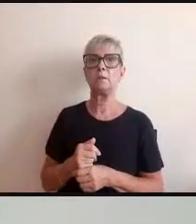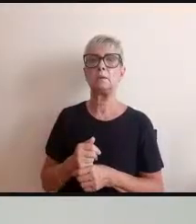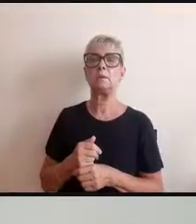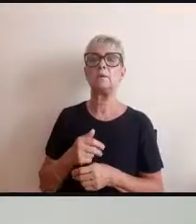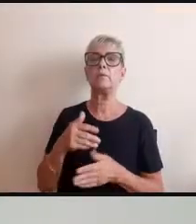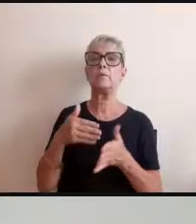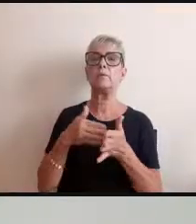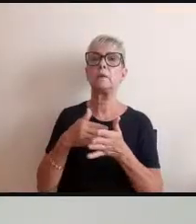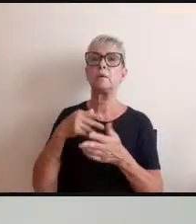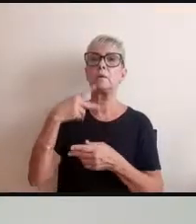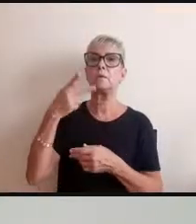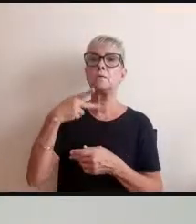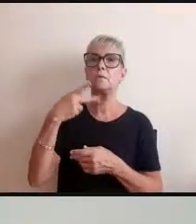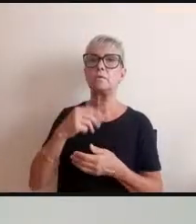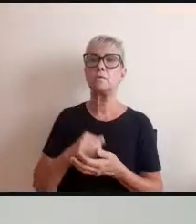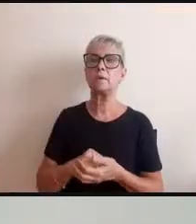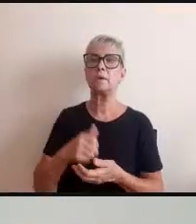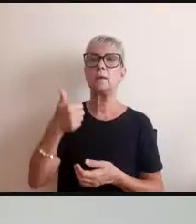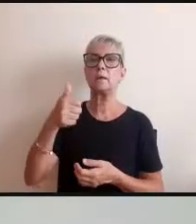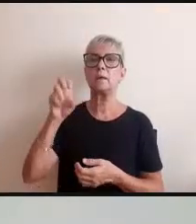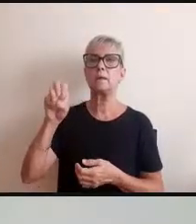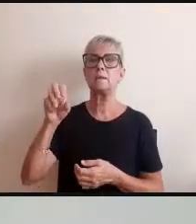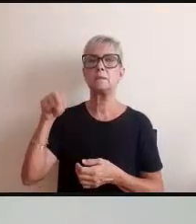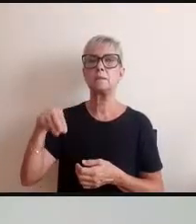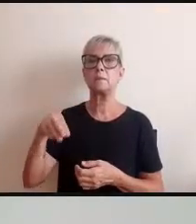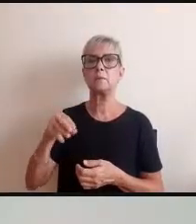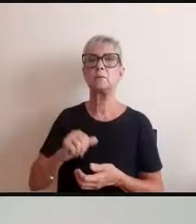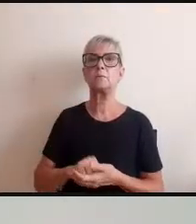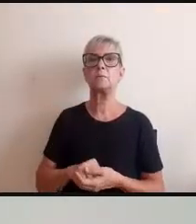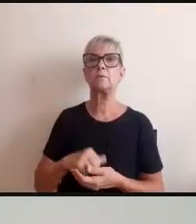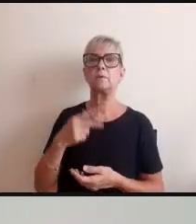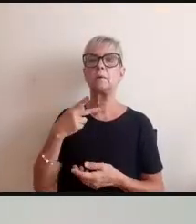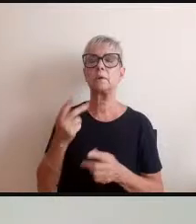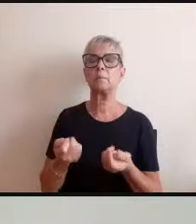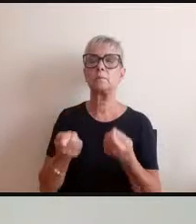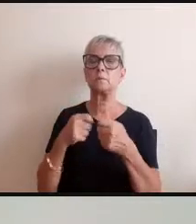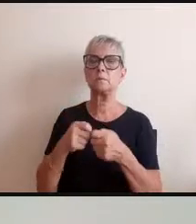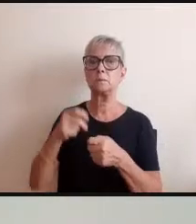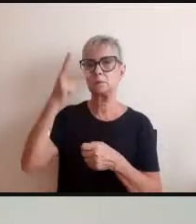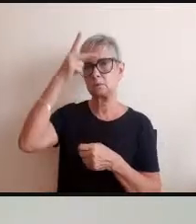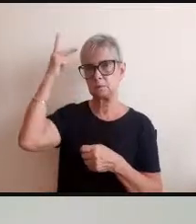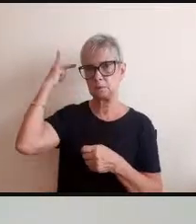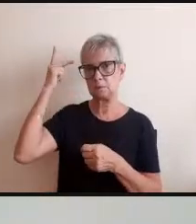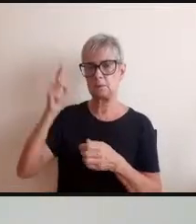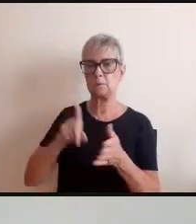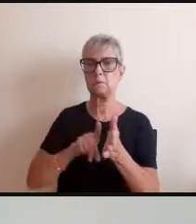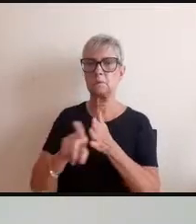15 minutos para que as pessoas possam fazer suas perguntas